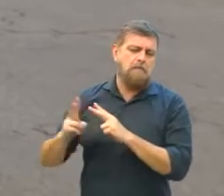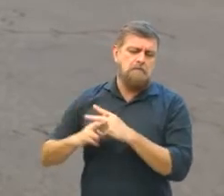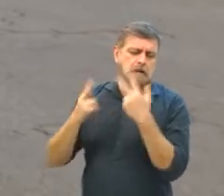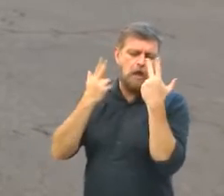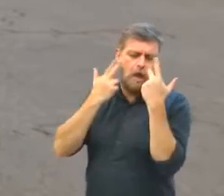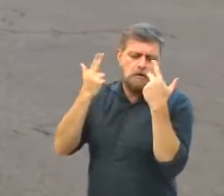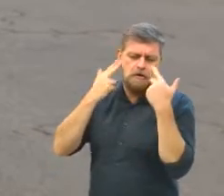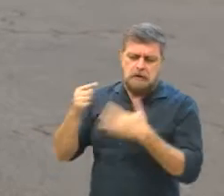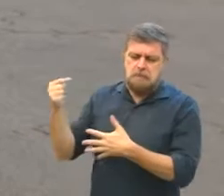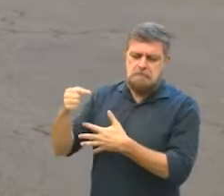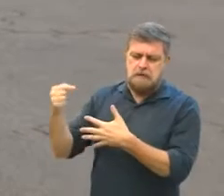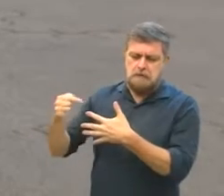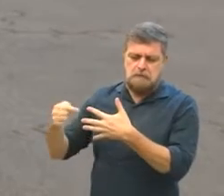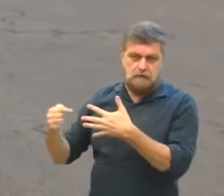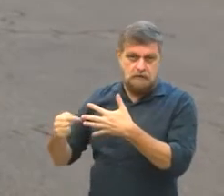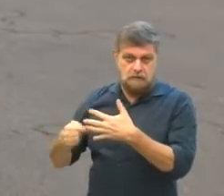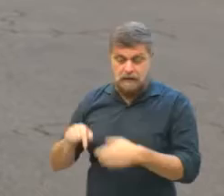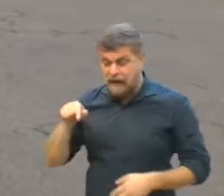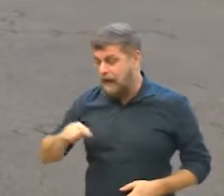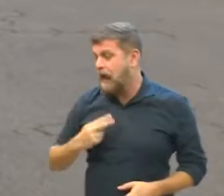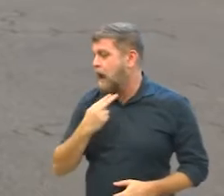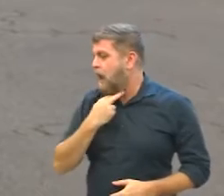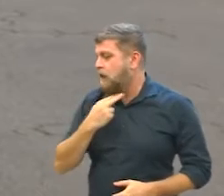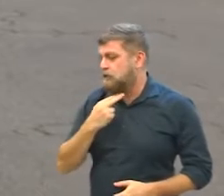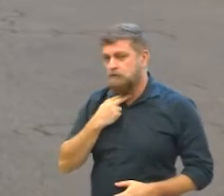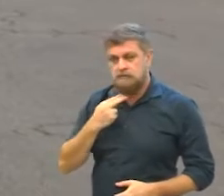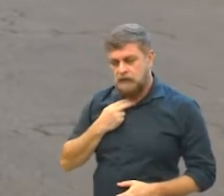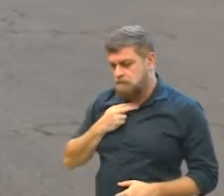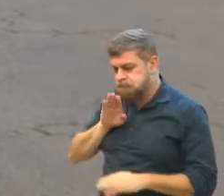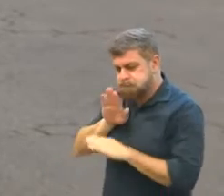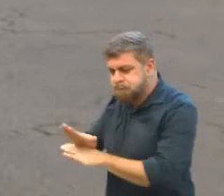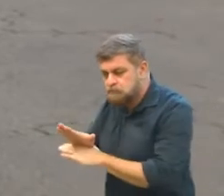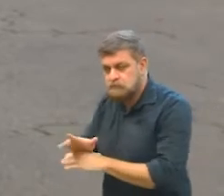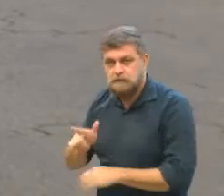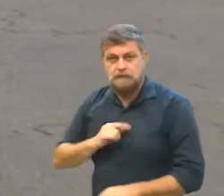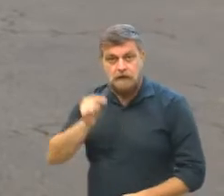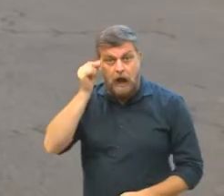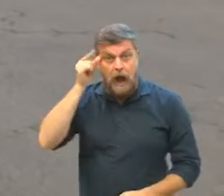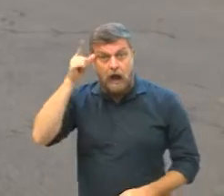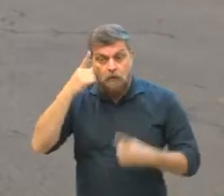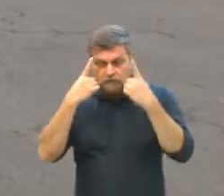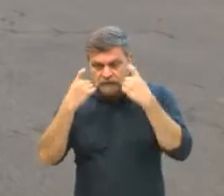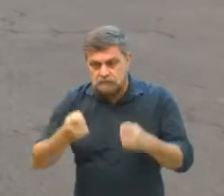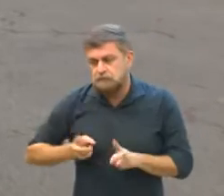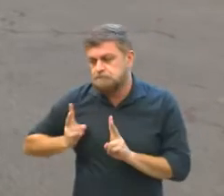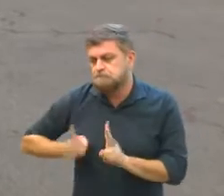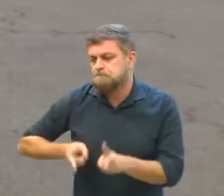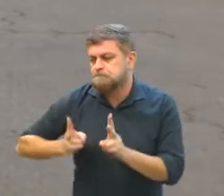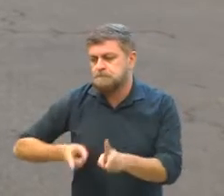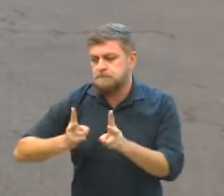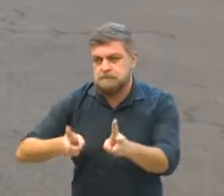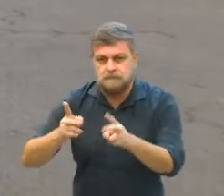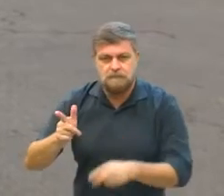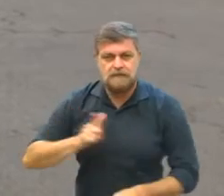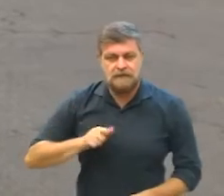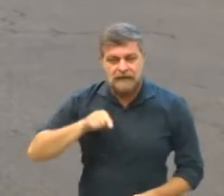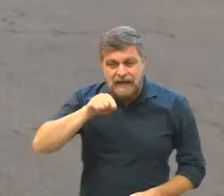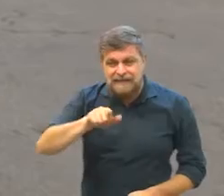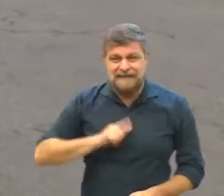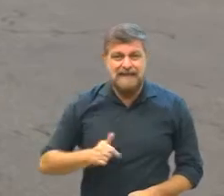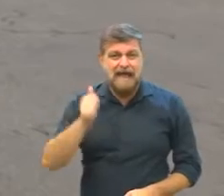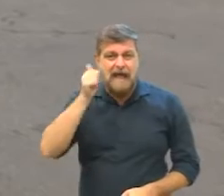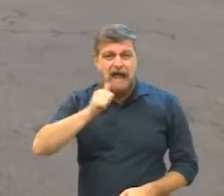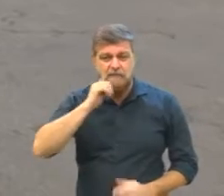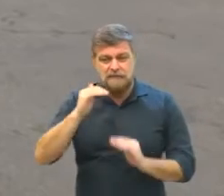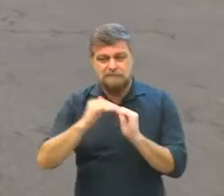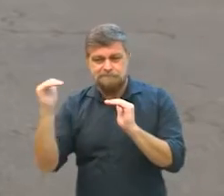familiares, pontuais e isolados em que não cabe intervenção. É aí que a cultura da agressão se perpetua e